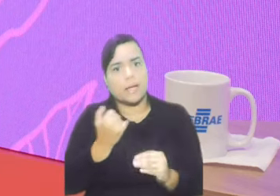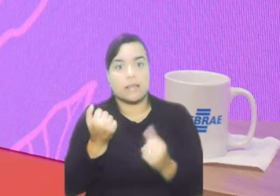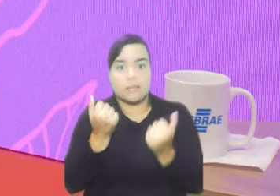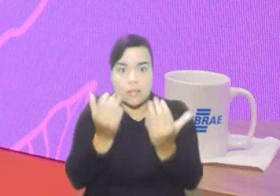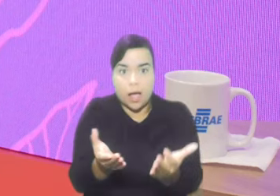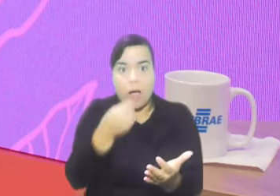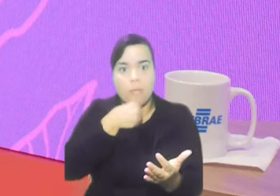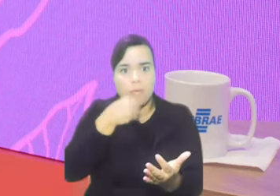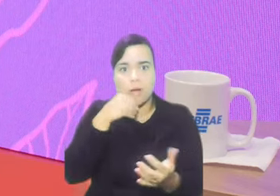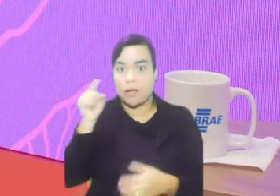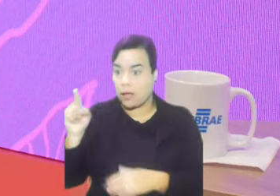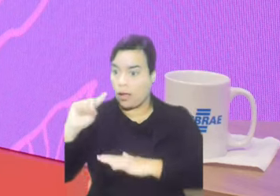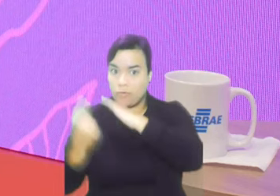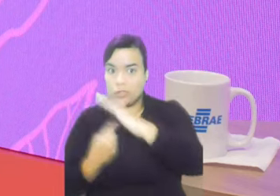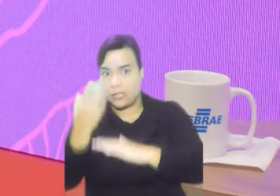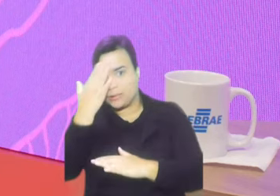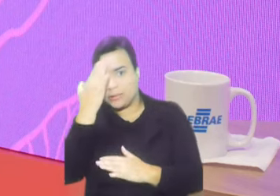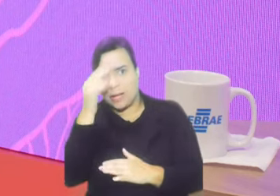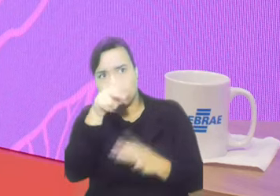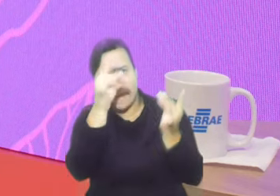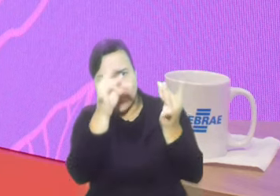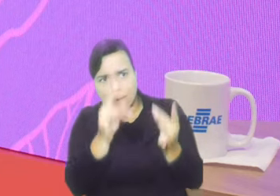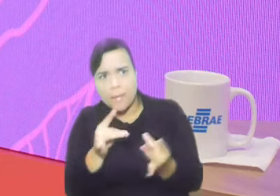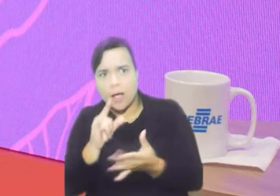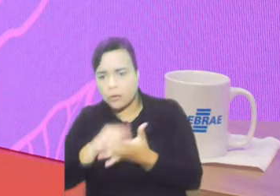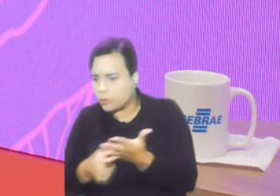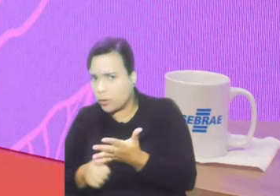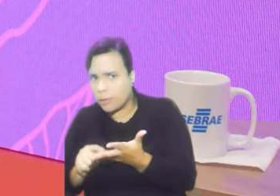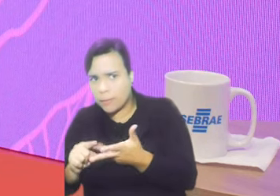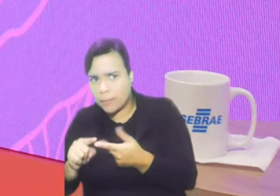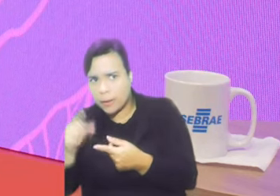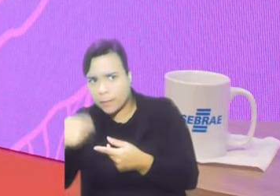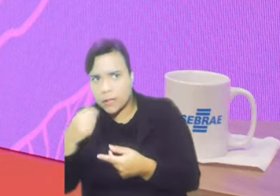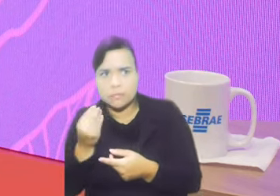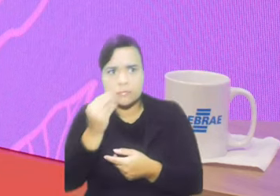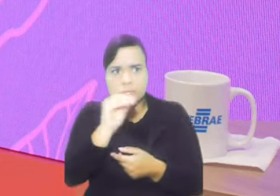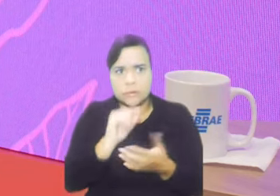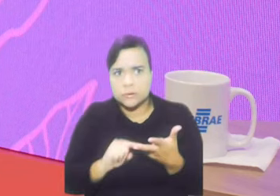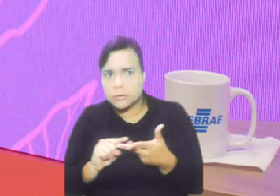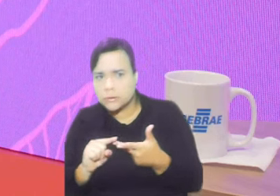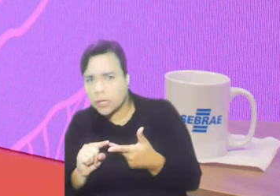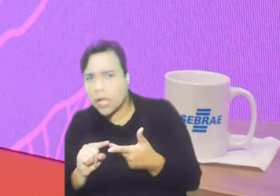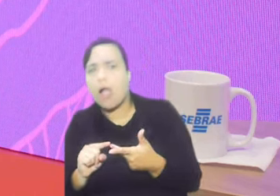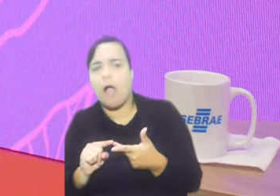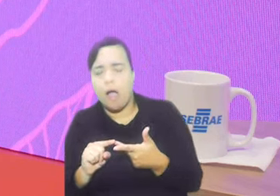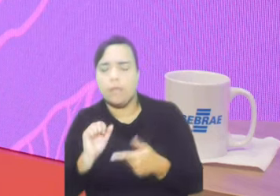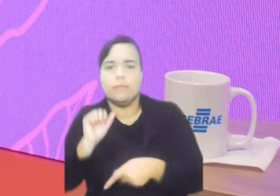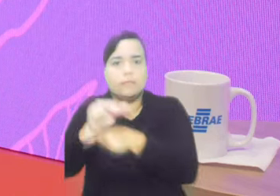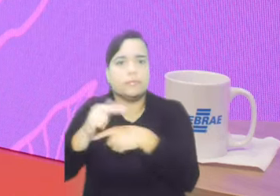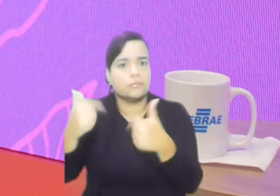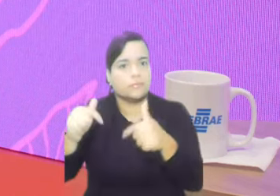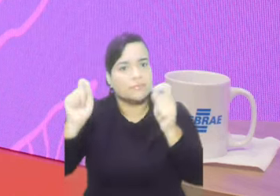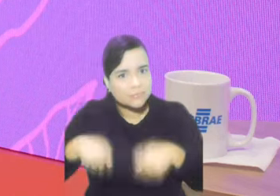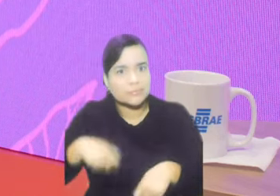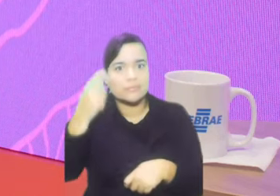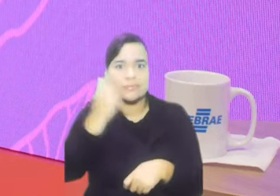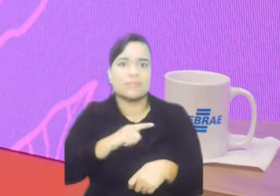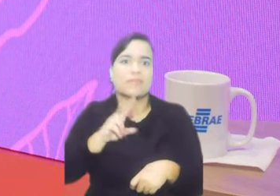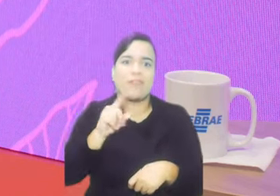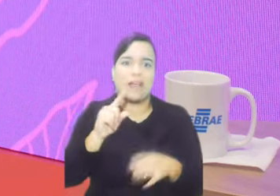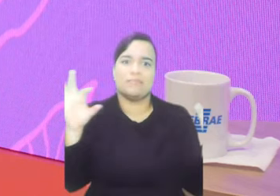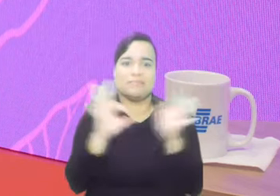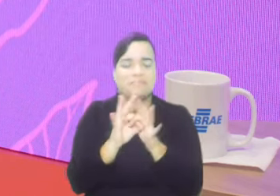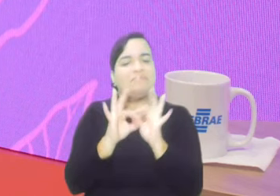ela precisa para estar inserida no mercado de trabalho, né? Une essas duas pontas. Exatamente. cá,